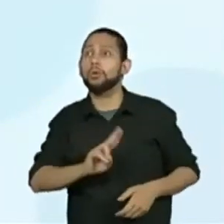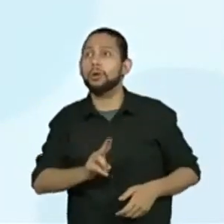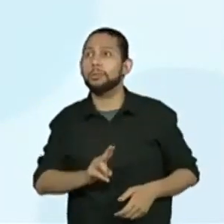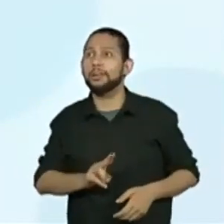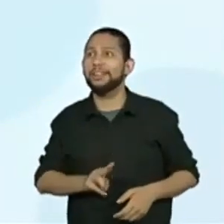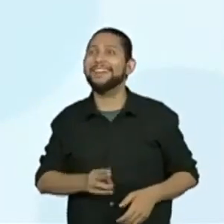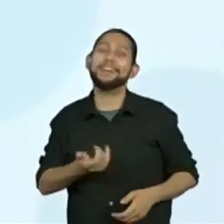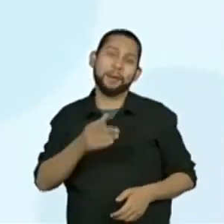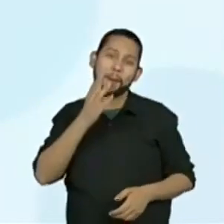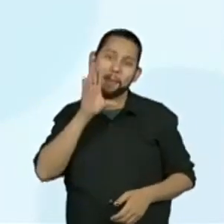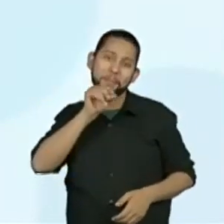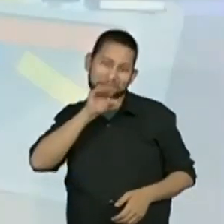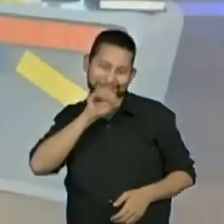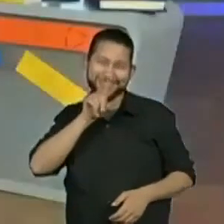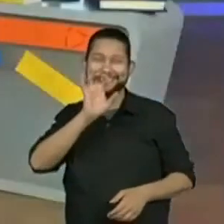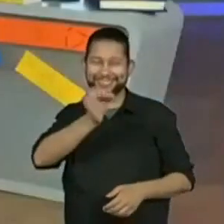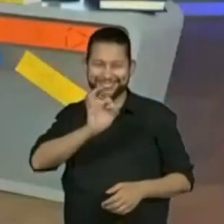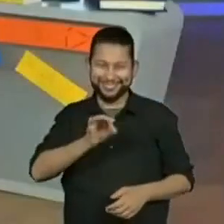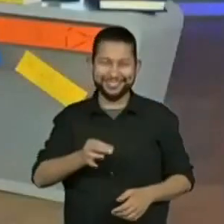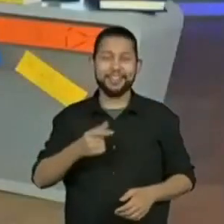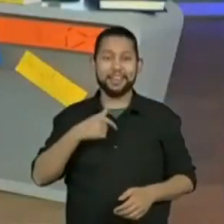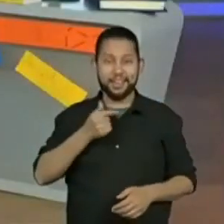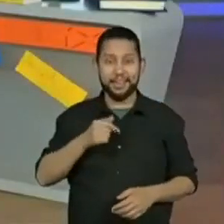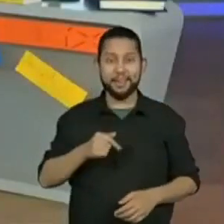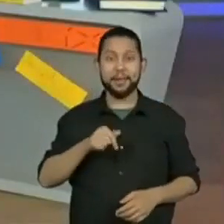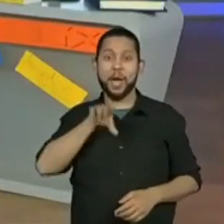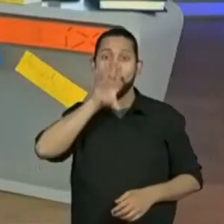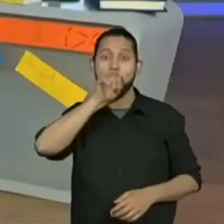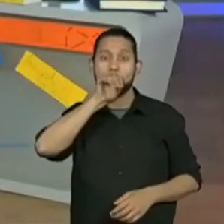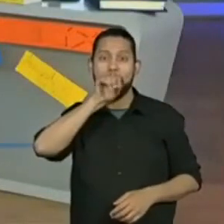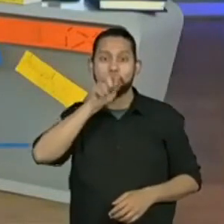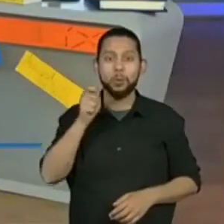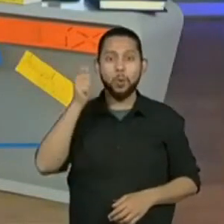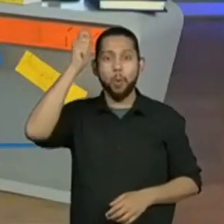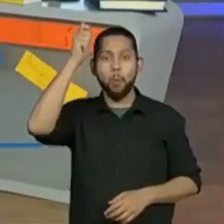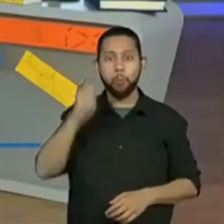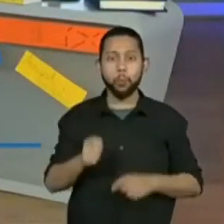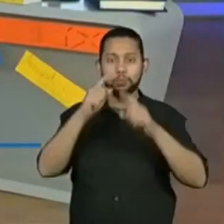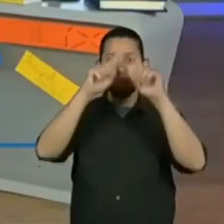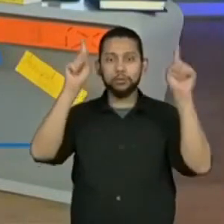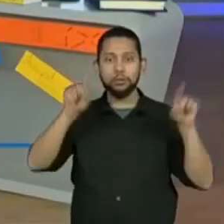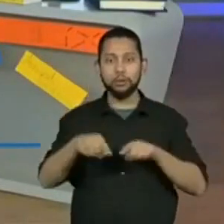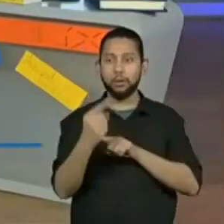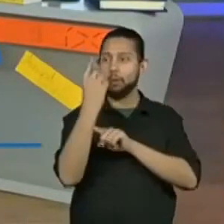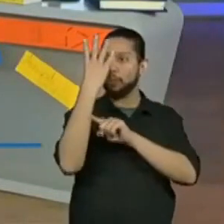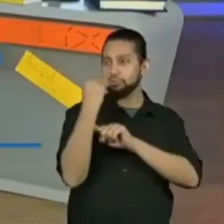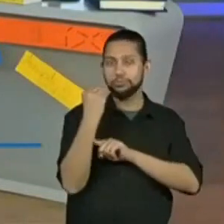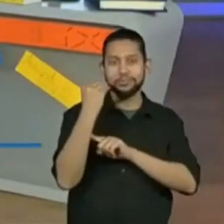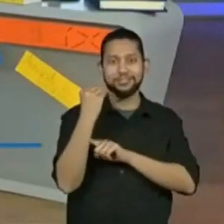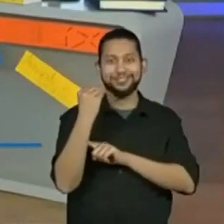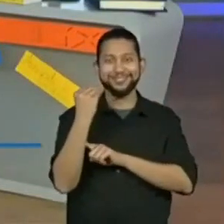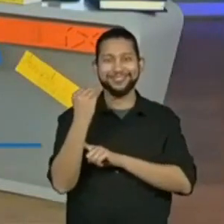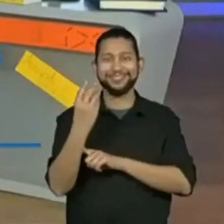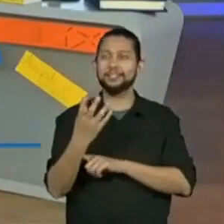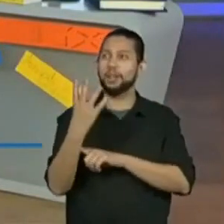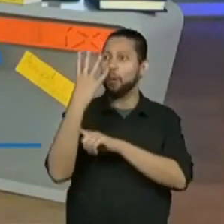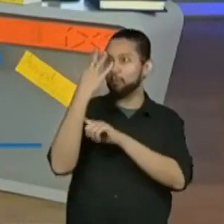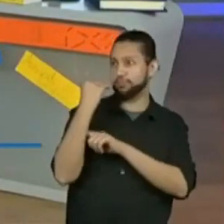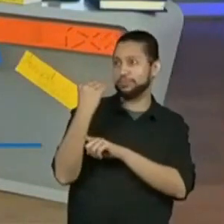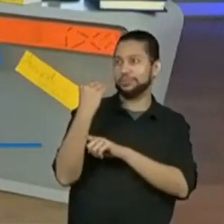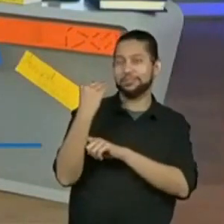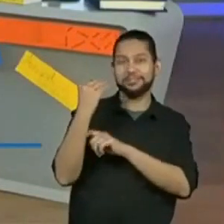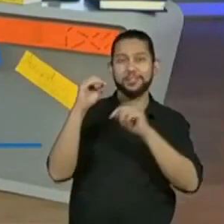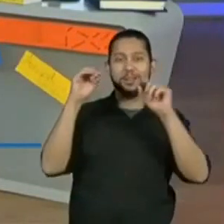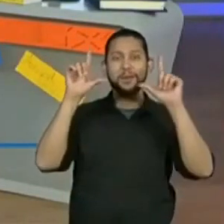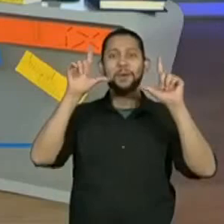Pato. Já é uma ajuda. Vai, galerinha. Galerinha do Quinto, ajuda. O Pato tira